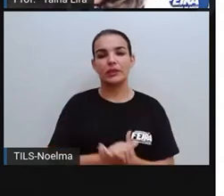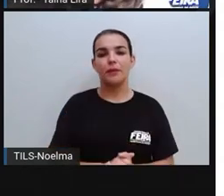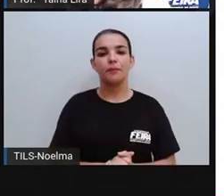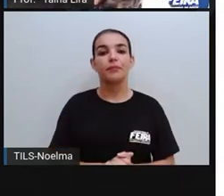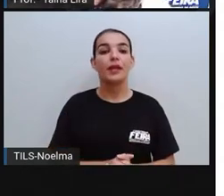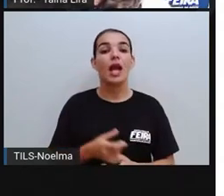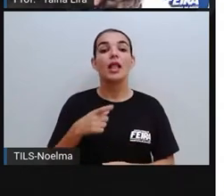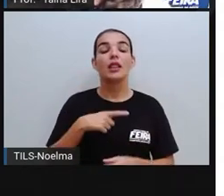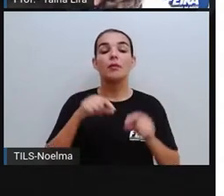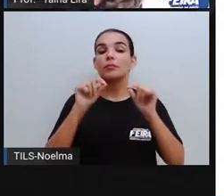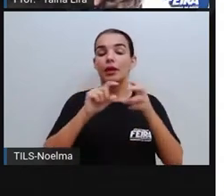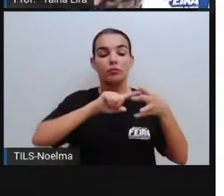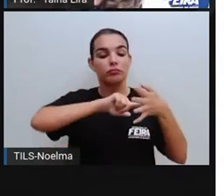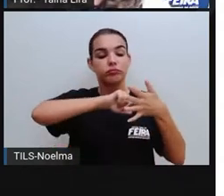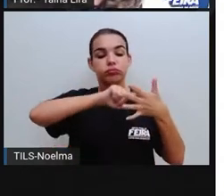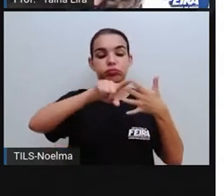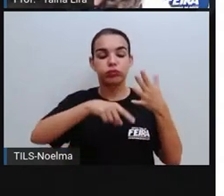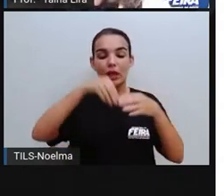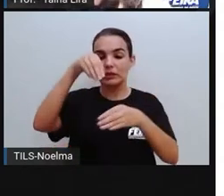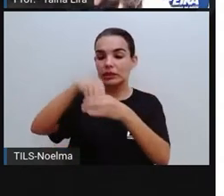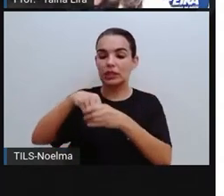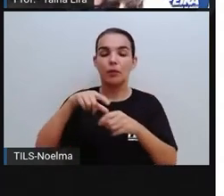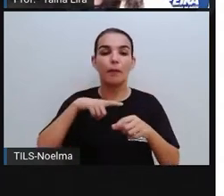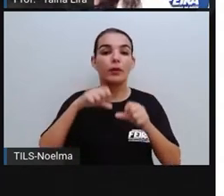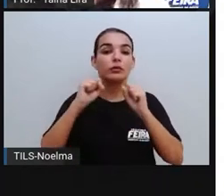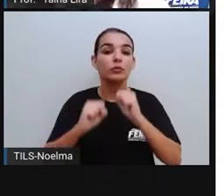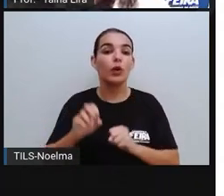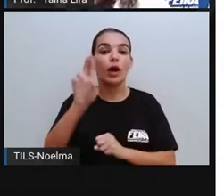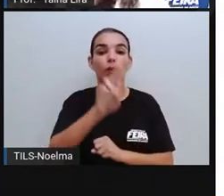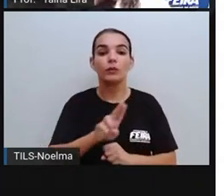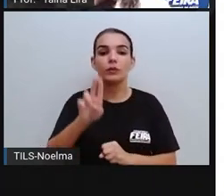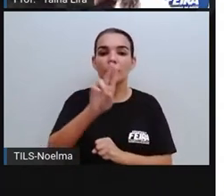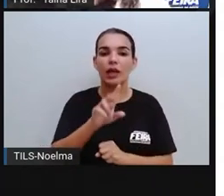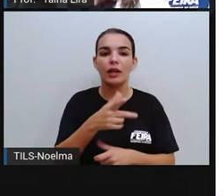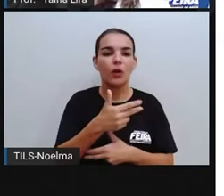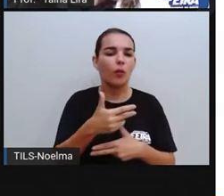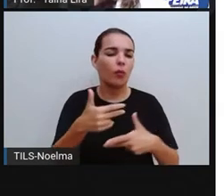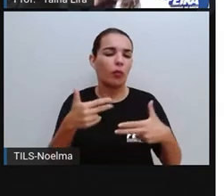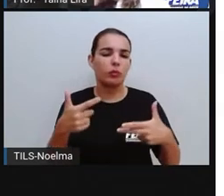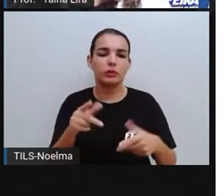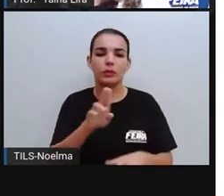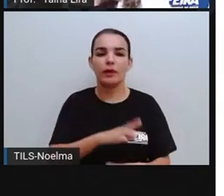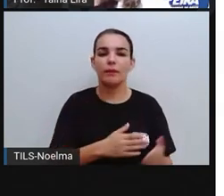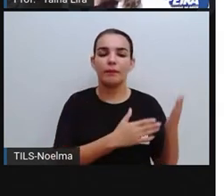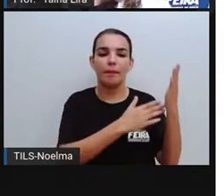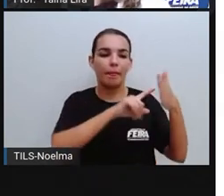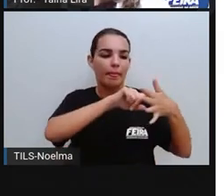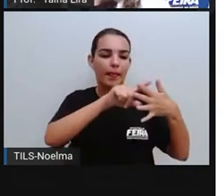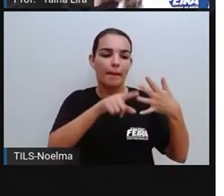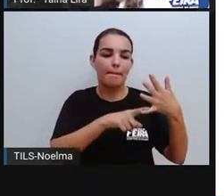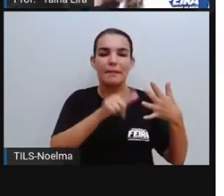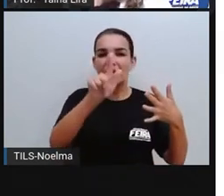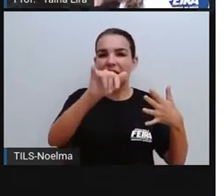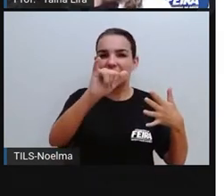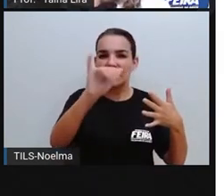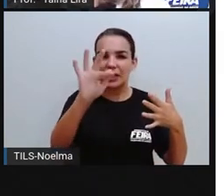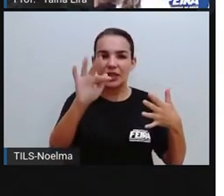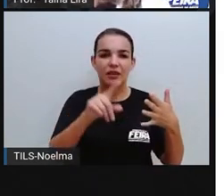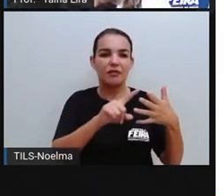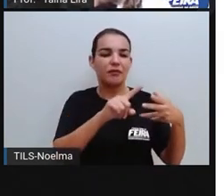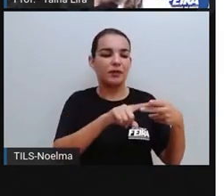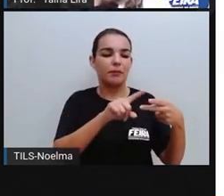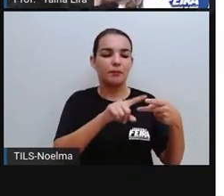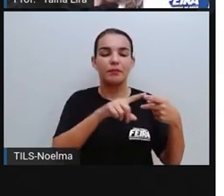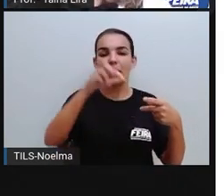notícia, nós também podemos utilizar outros recursos, né, como os GIFs aí, os memes,